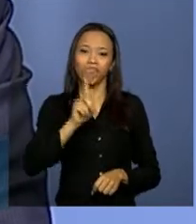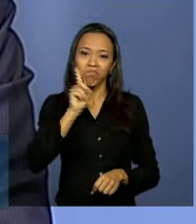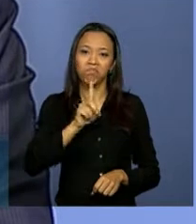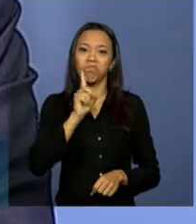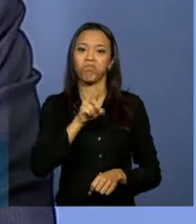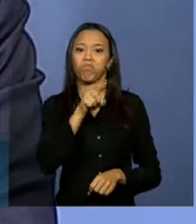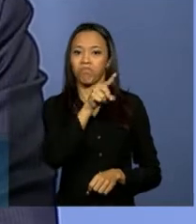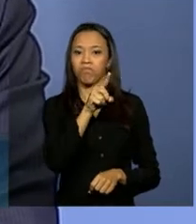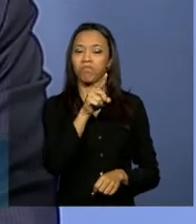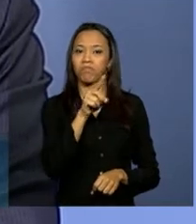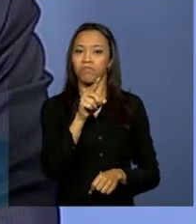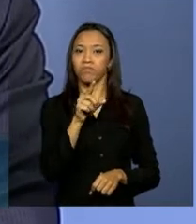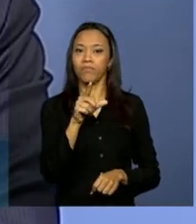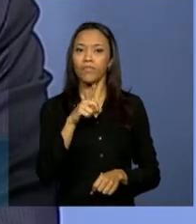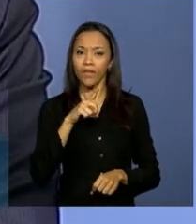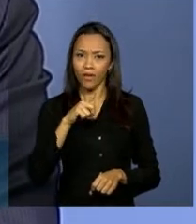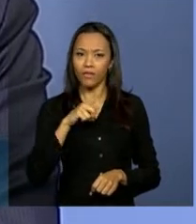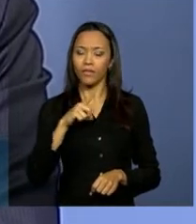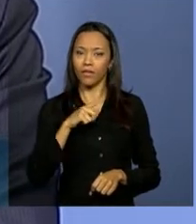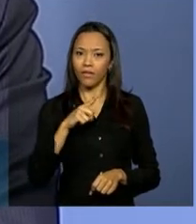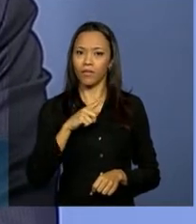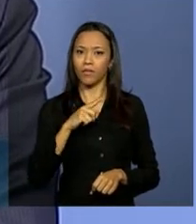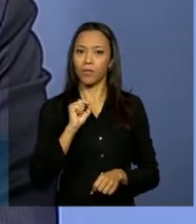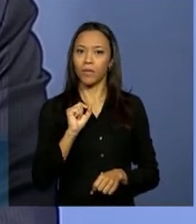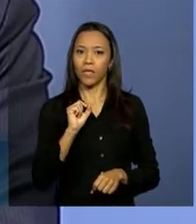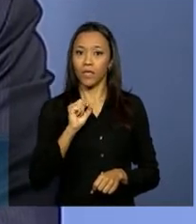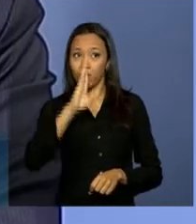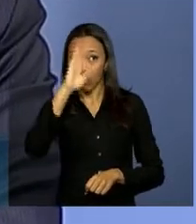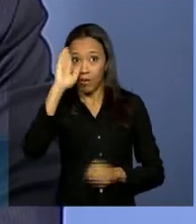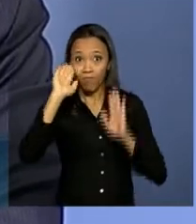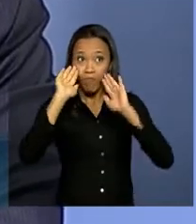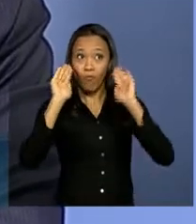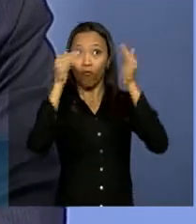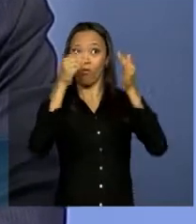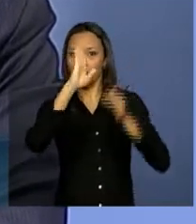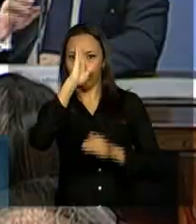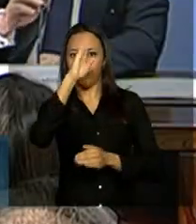consideração prioritária.